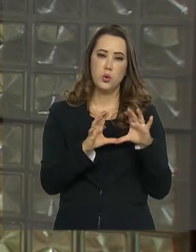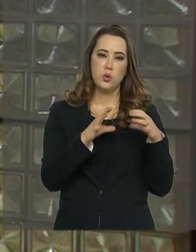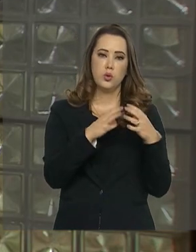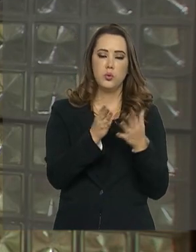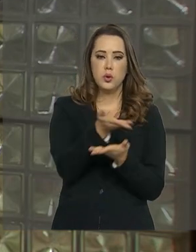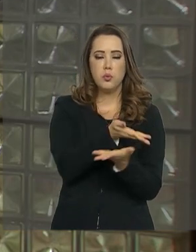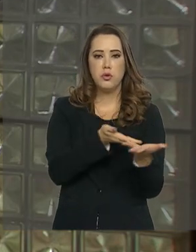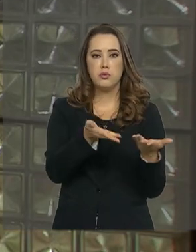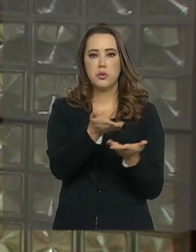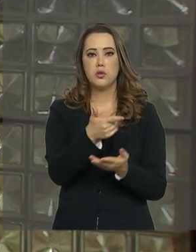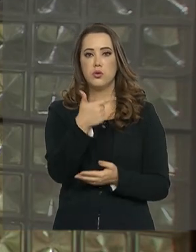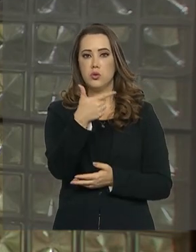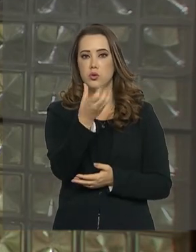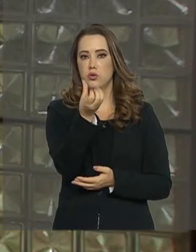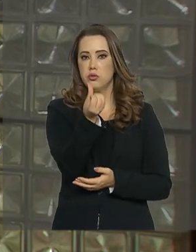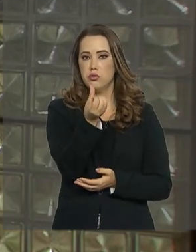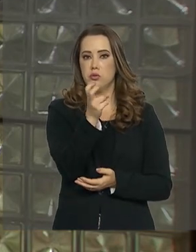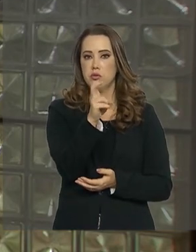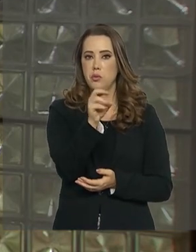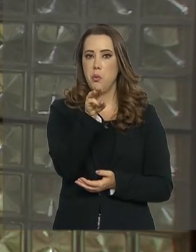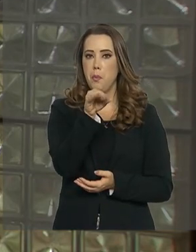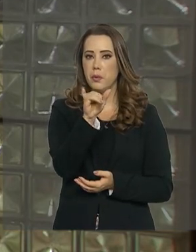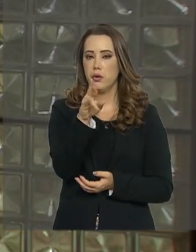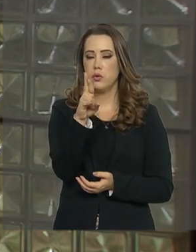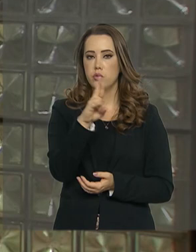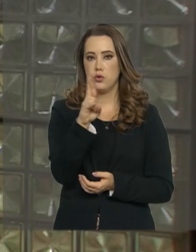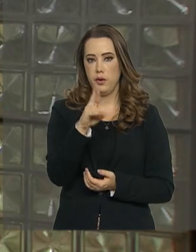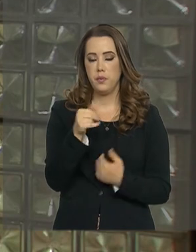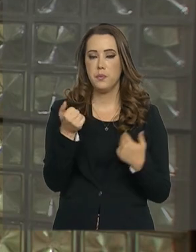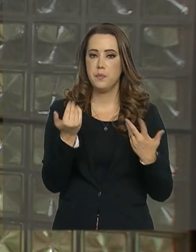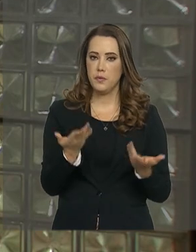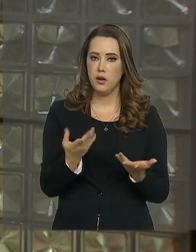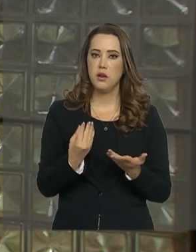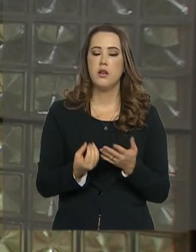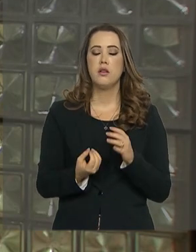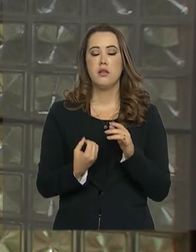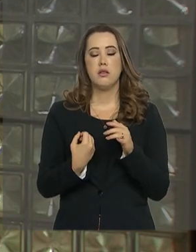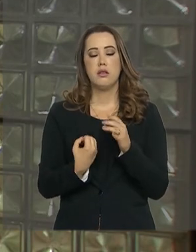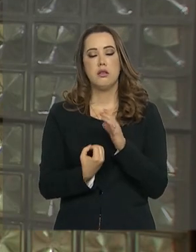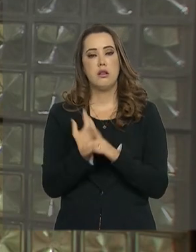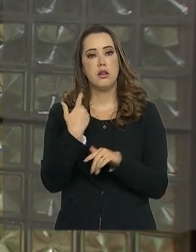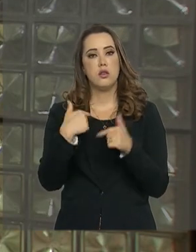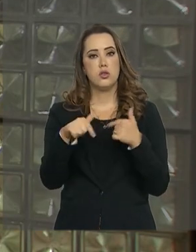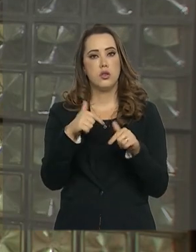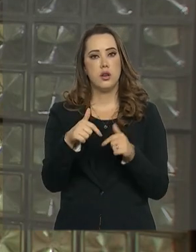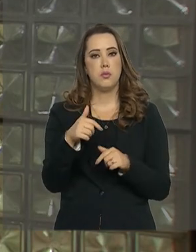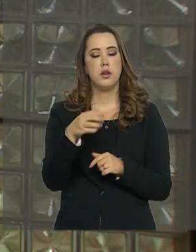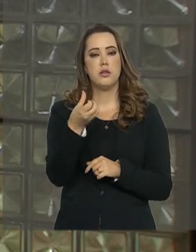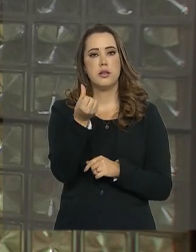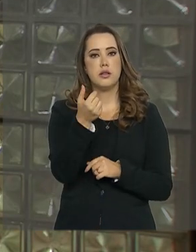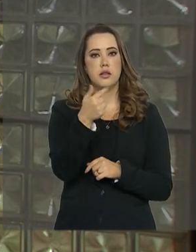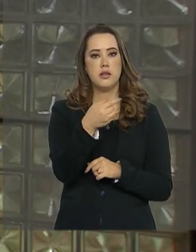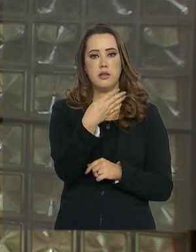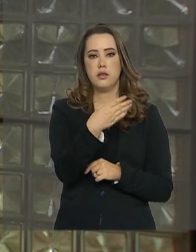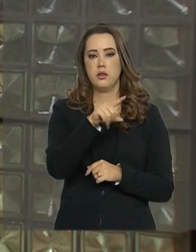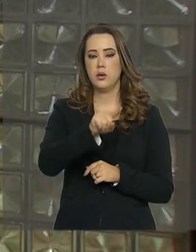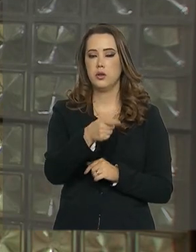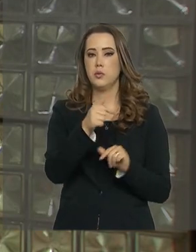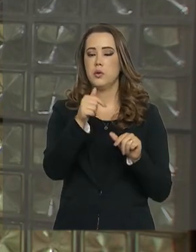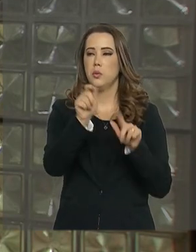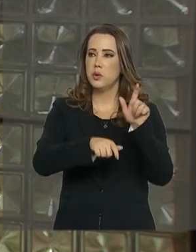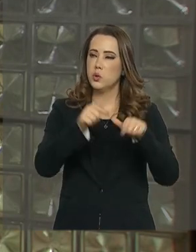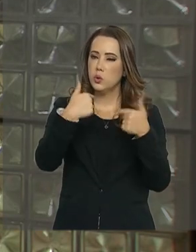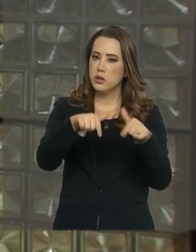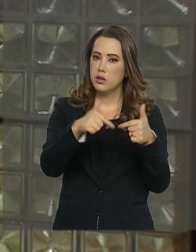movimentou 265 bilhões de reais. E emprega 634 mil trabalhadores, defende uma